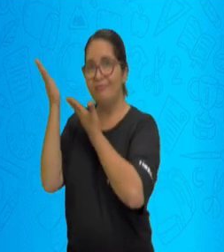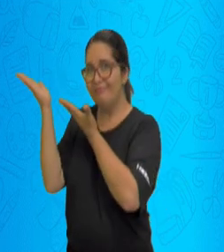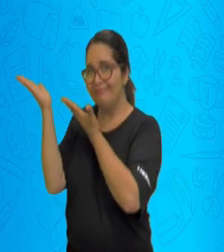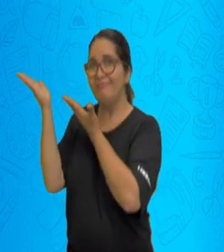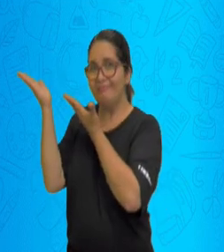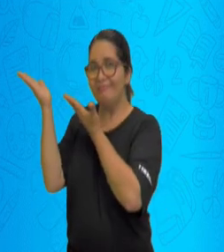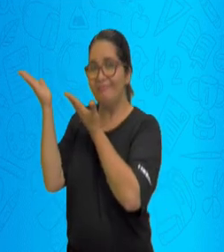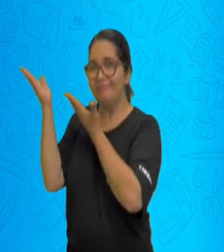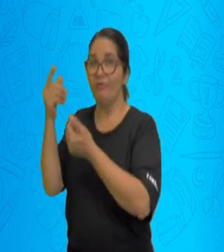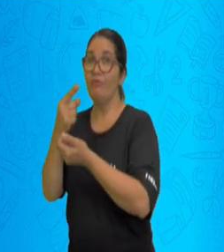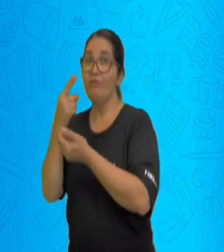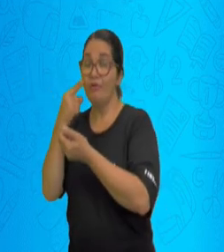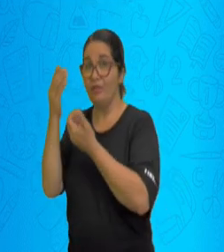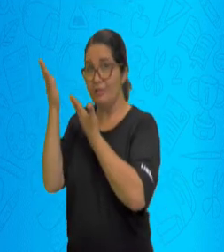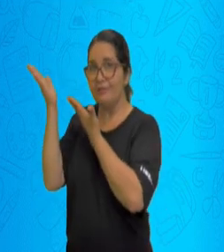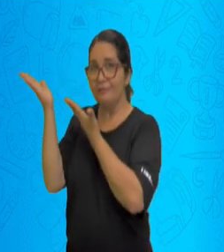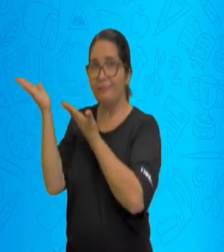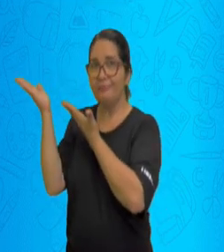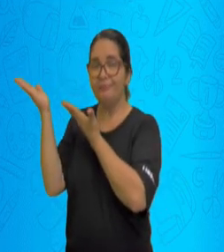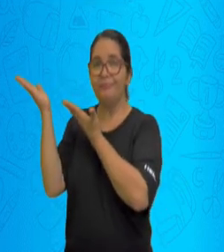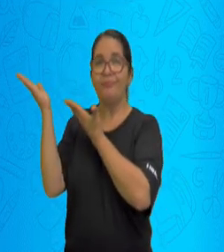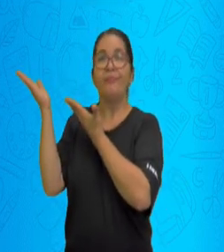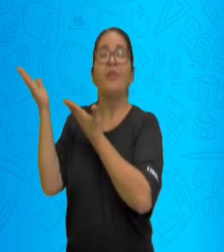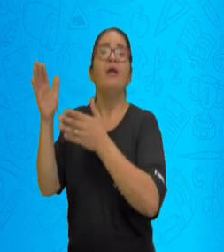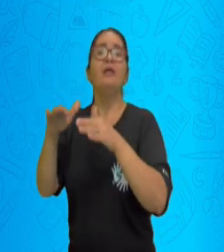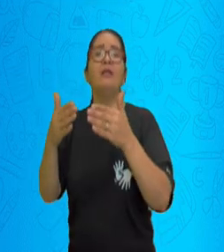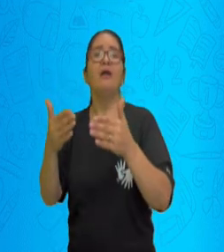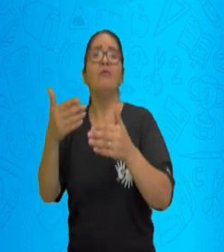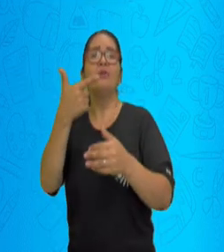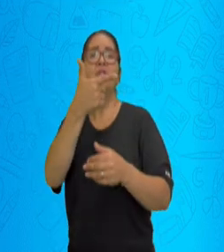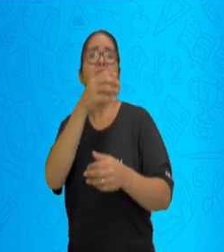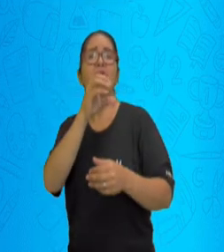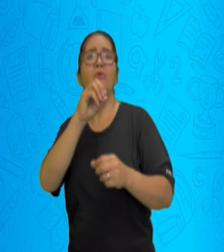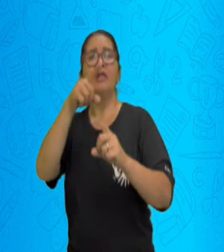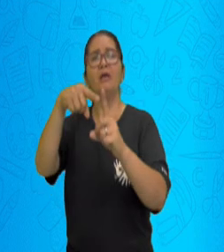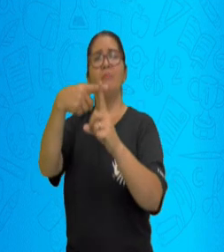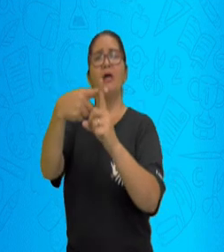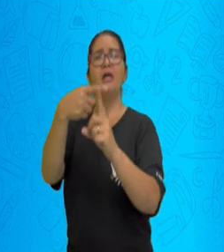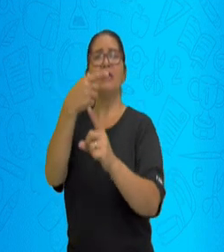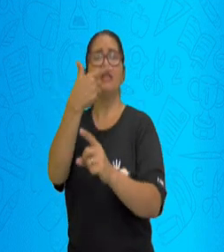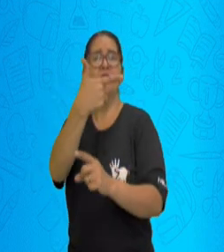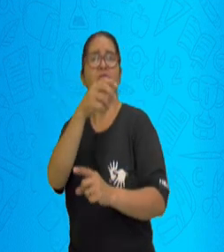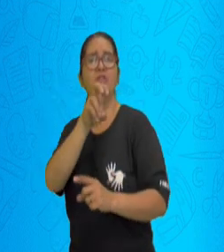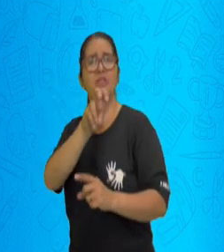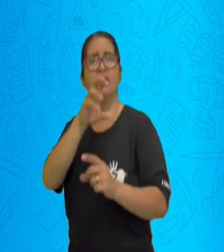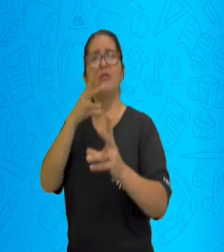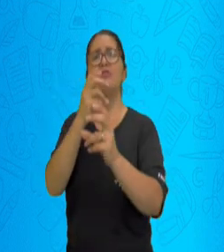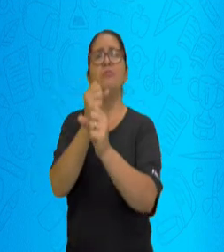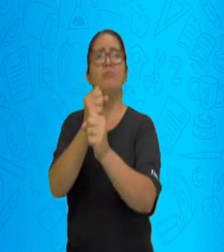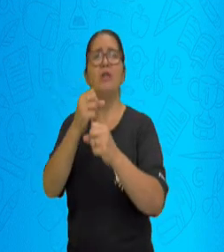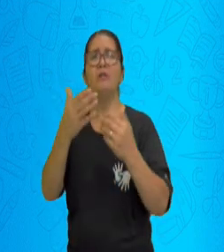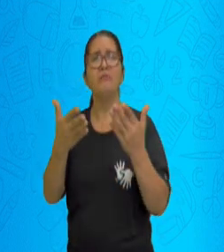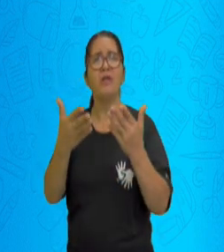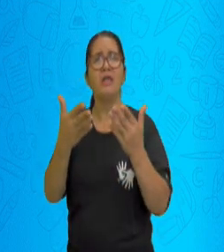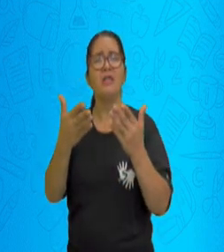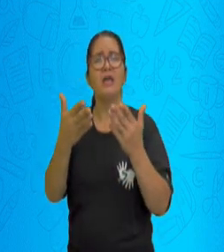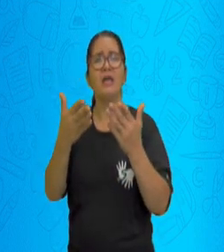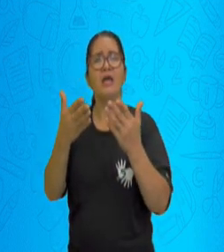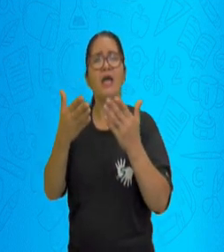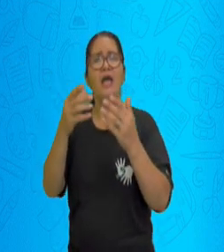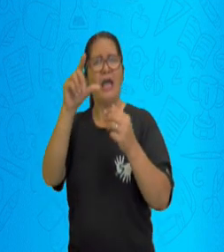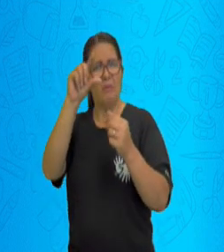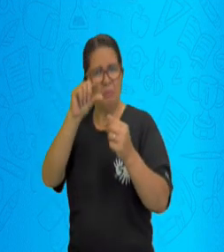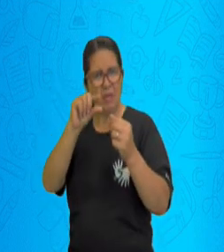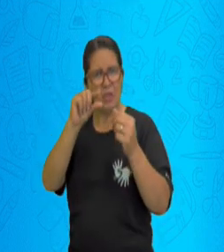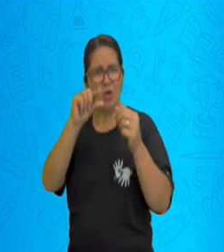ou diferente. Então, 50 mais 25, que Augusto ganhou, é menor do que 36 mais